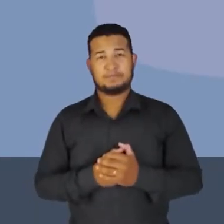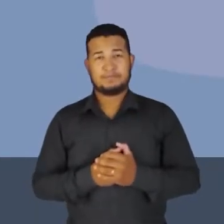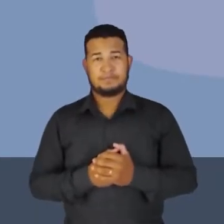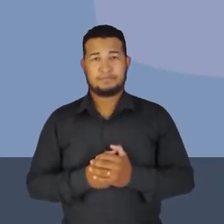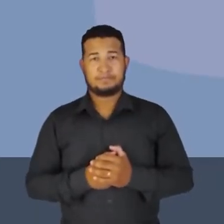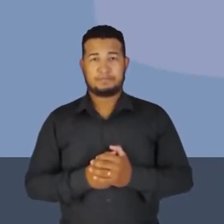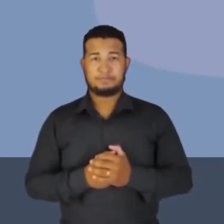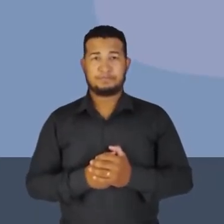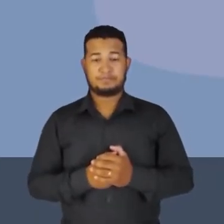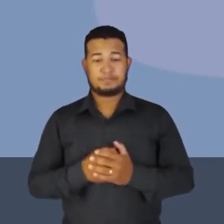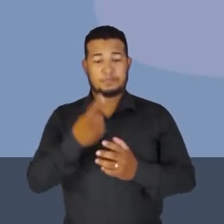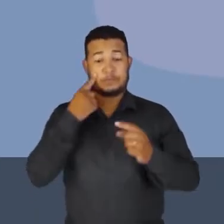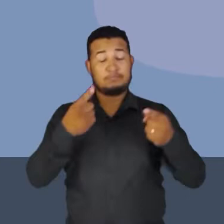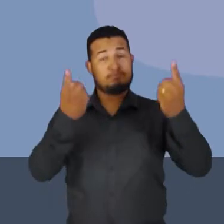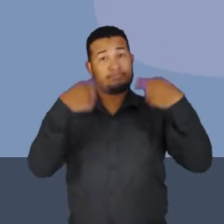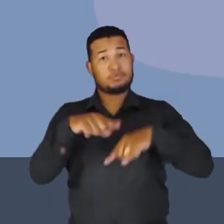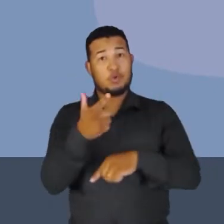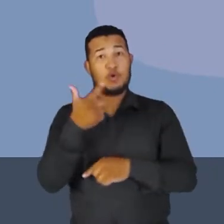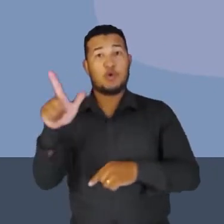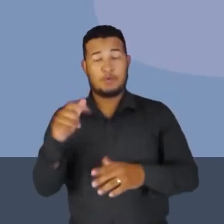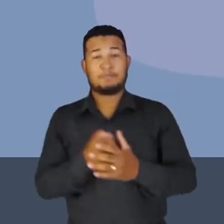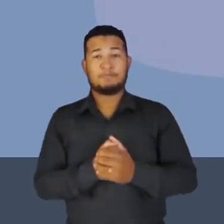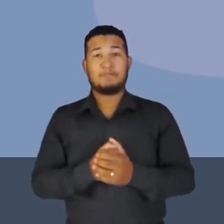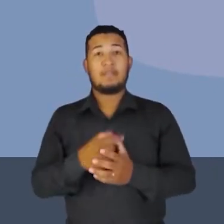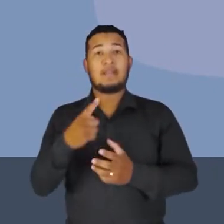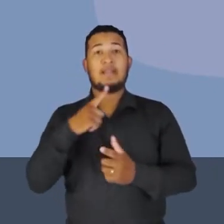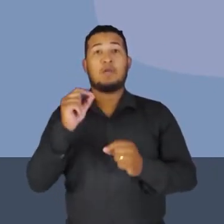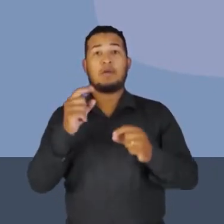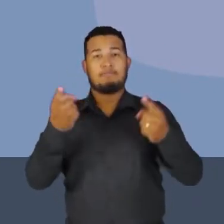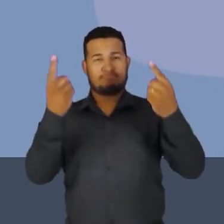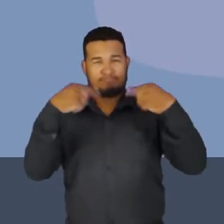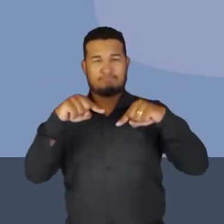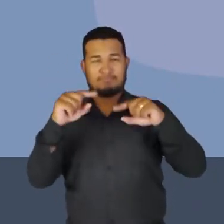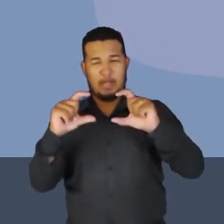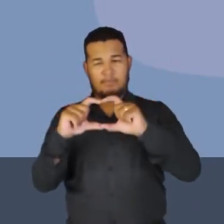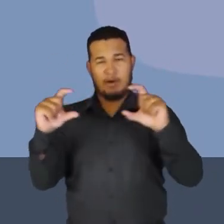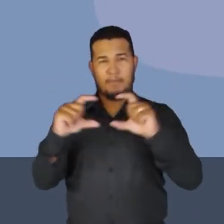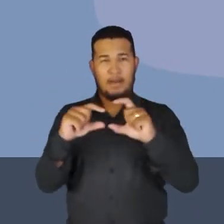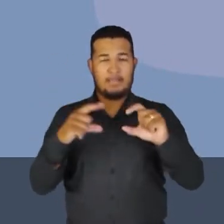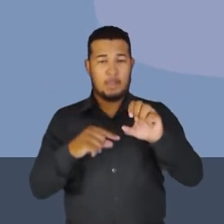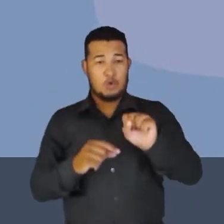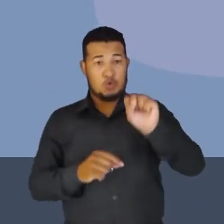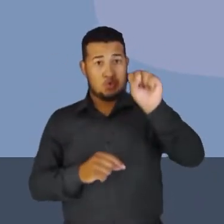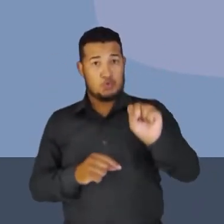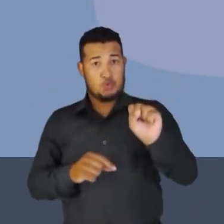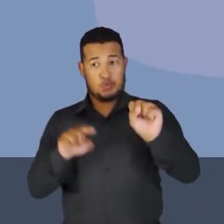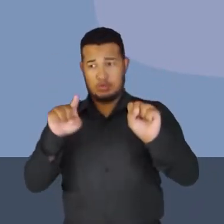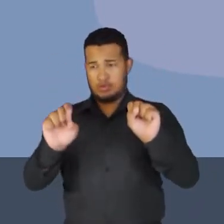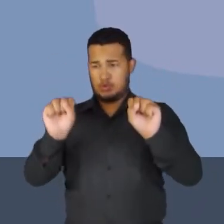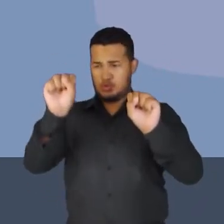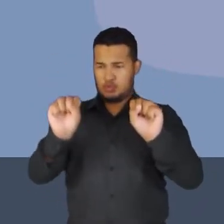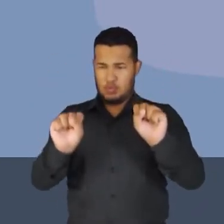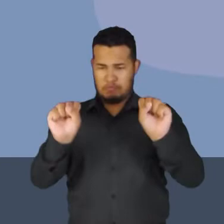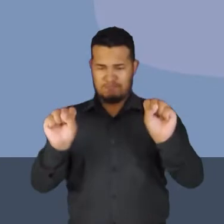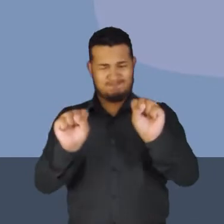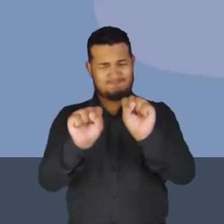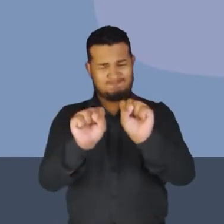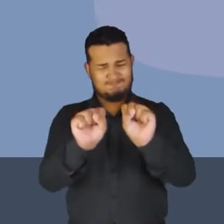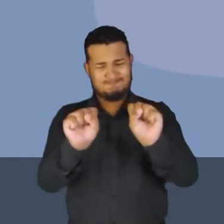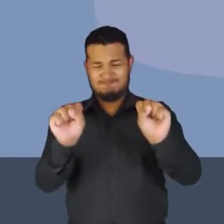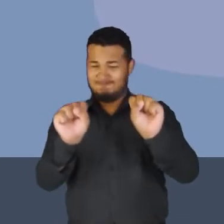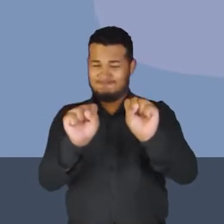Olha só a outra animação. Nós temos, na parte de baixo, um sul na beira de um outro sul.